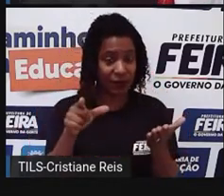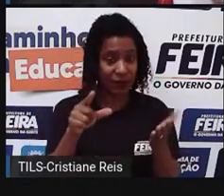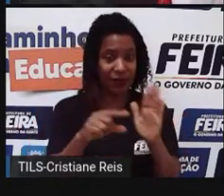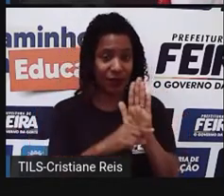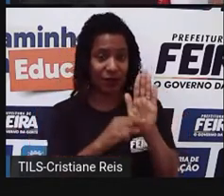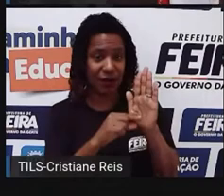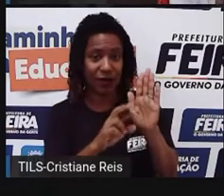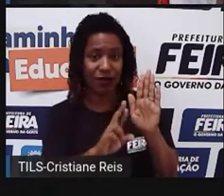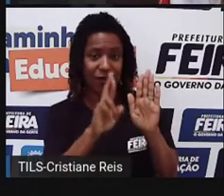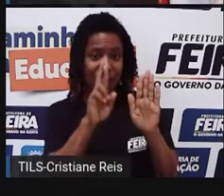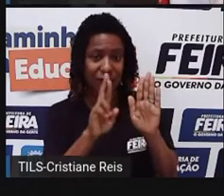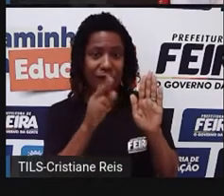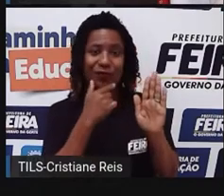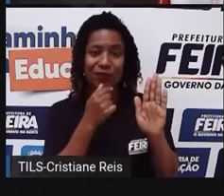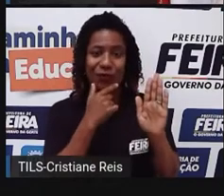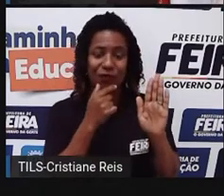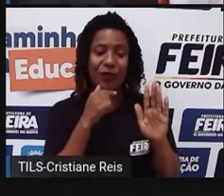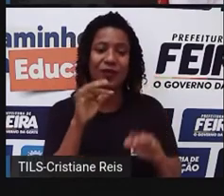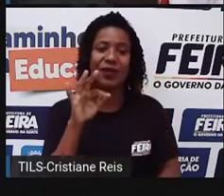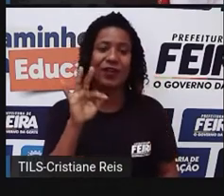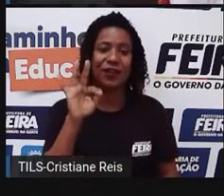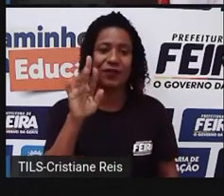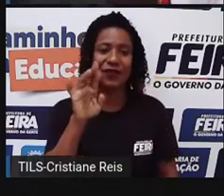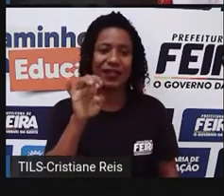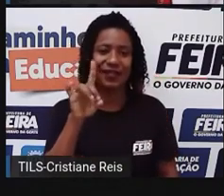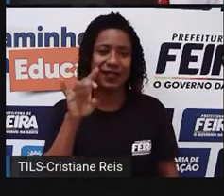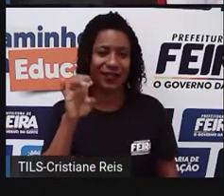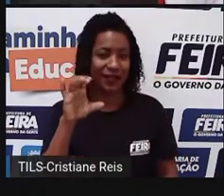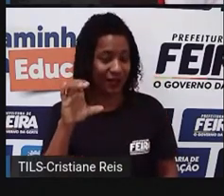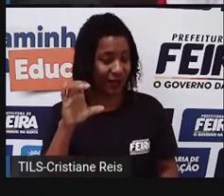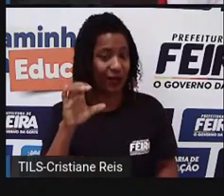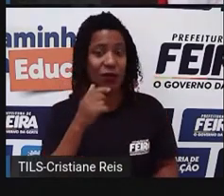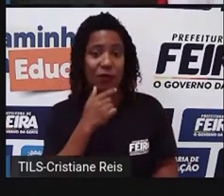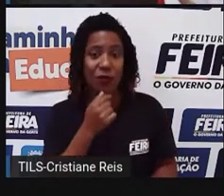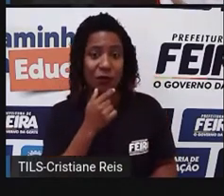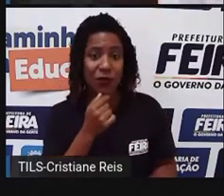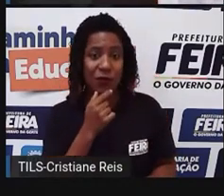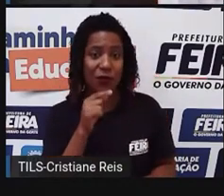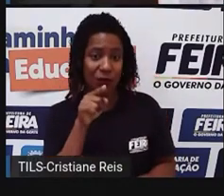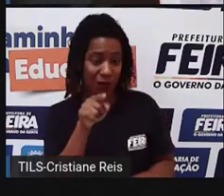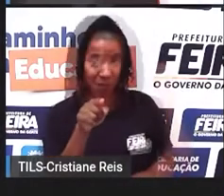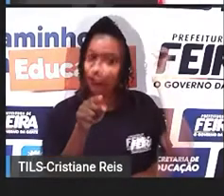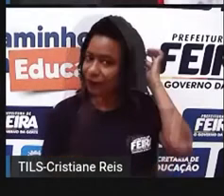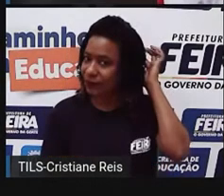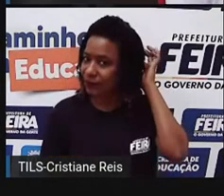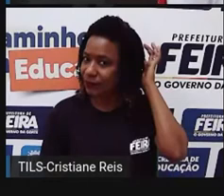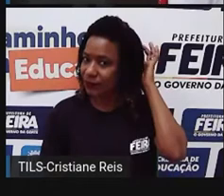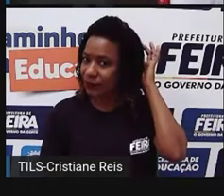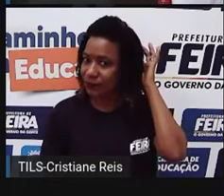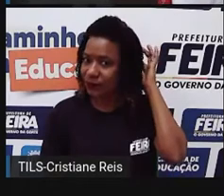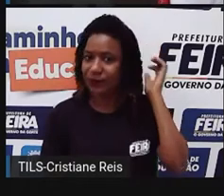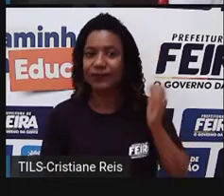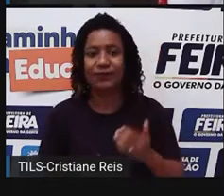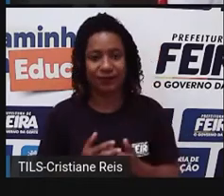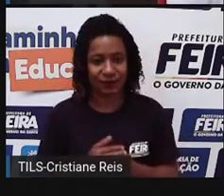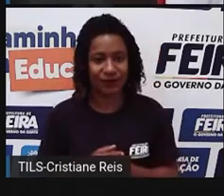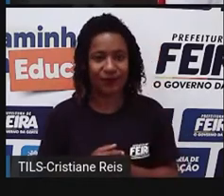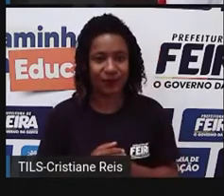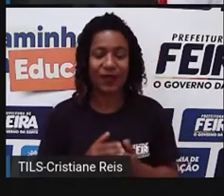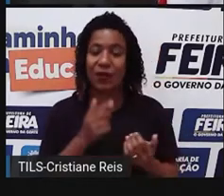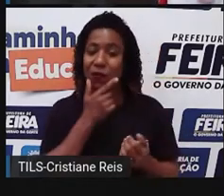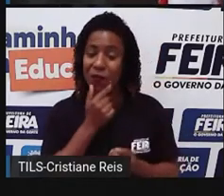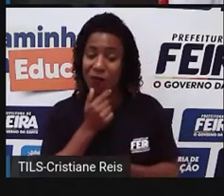1897. Isso mesmo, de 1897. A partir daí, o alemão Karl